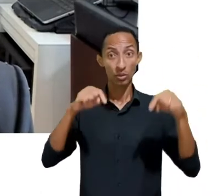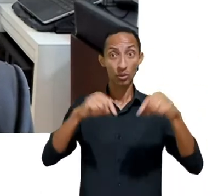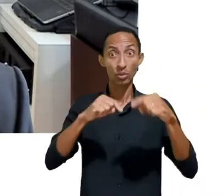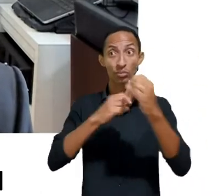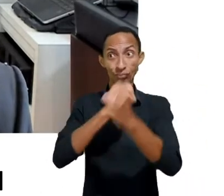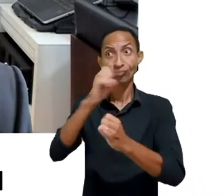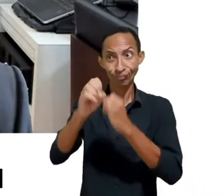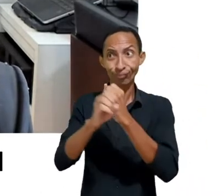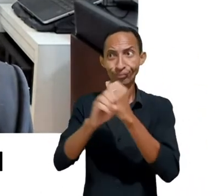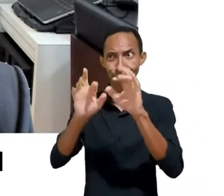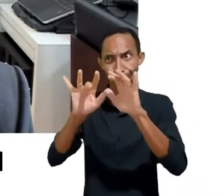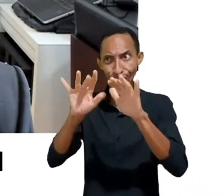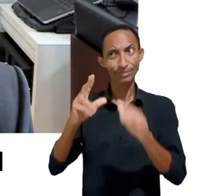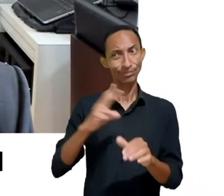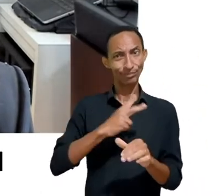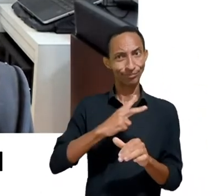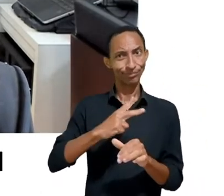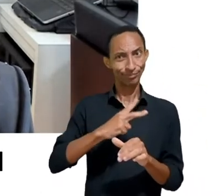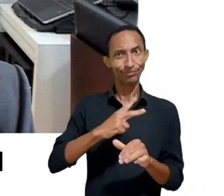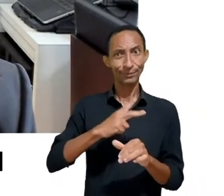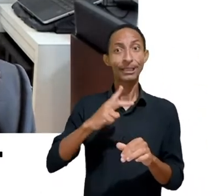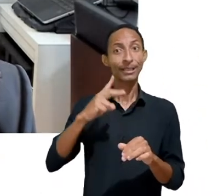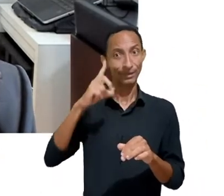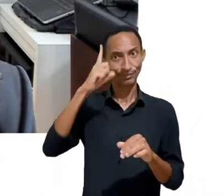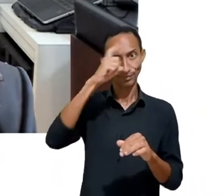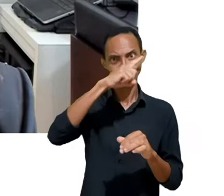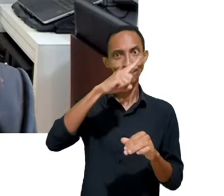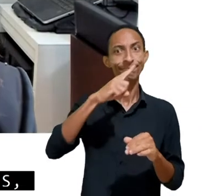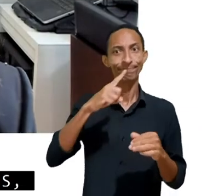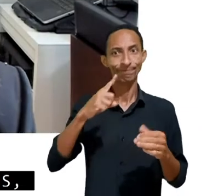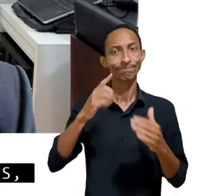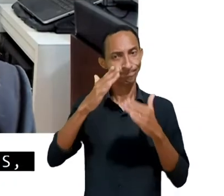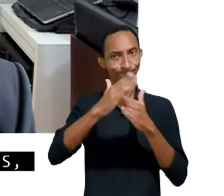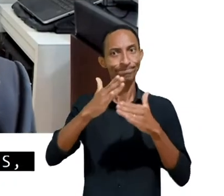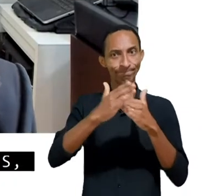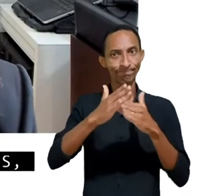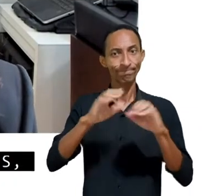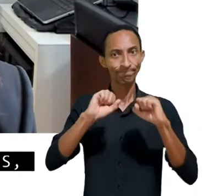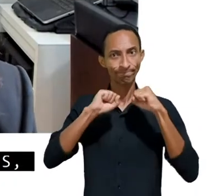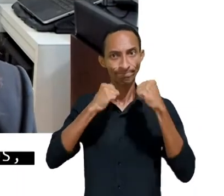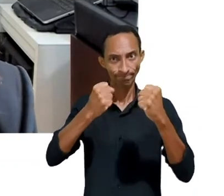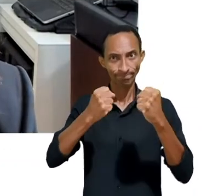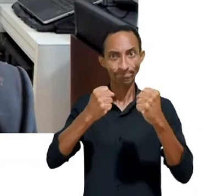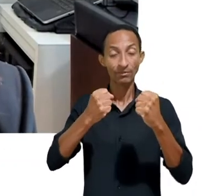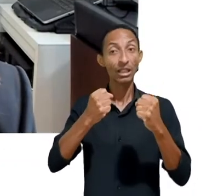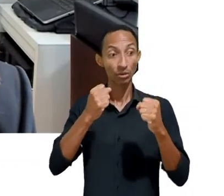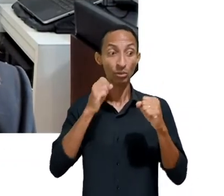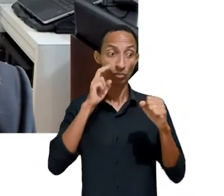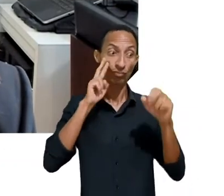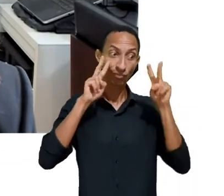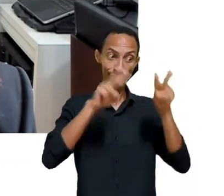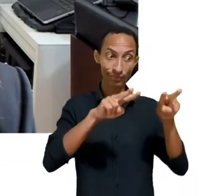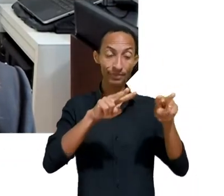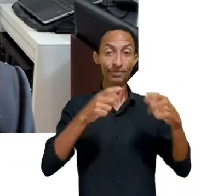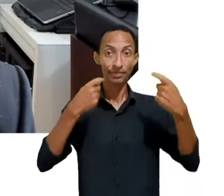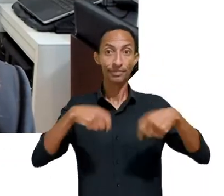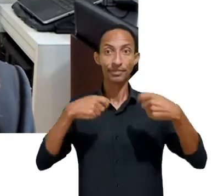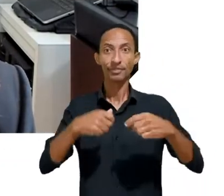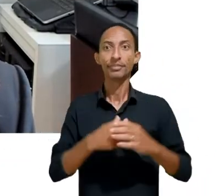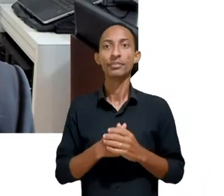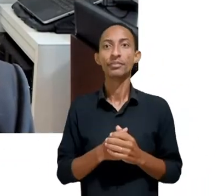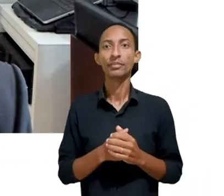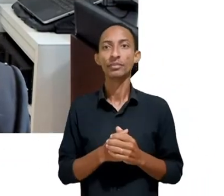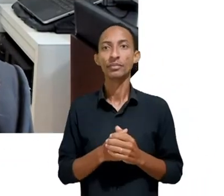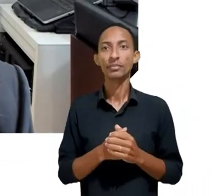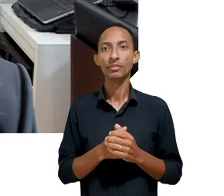proteção de dados. Então, acho que é muito importante a gente realmente olhar para isso. E pensando no endereçamento da NPD, a gente